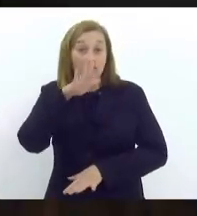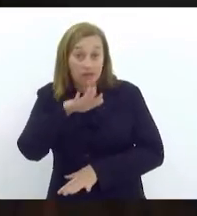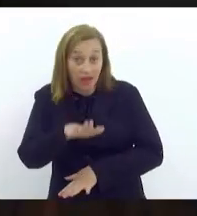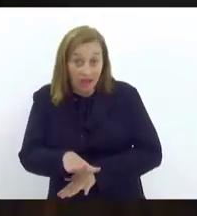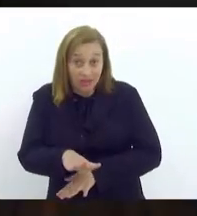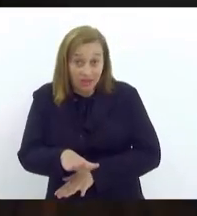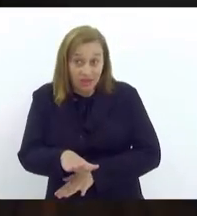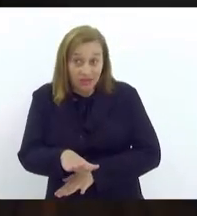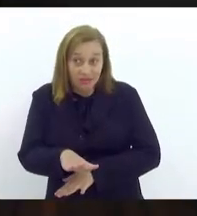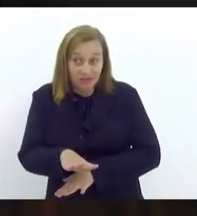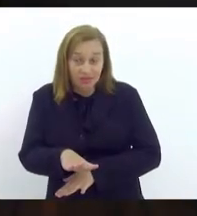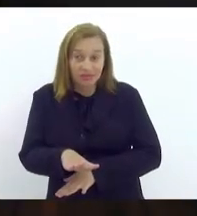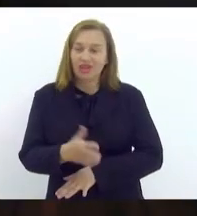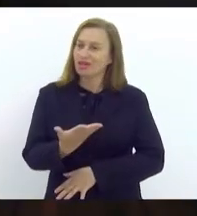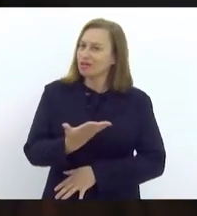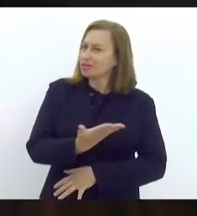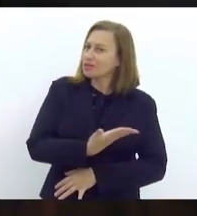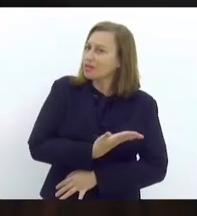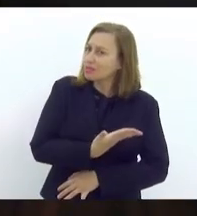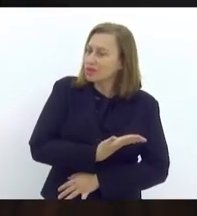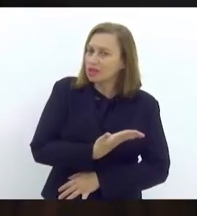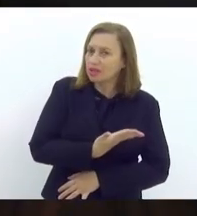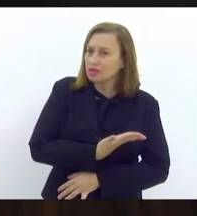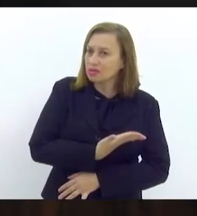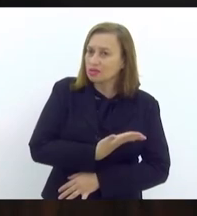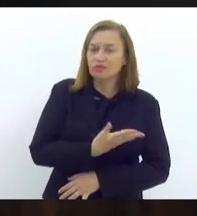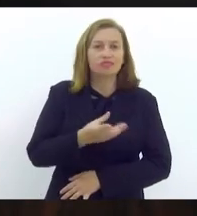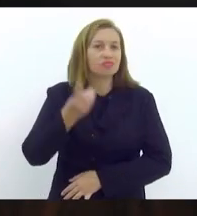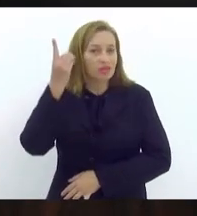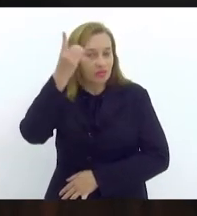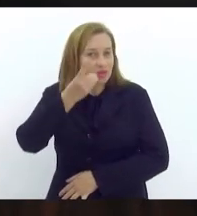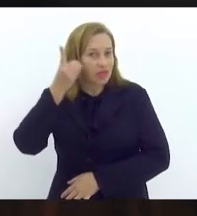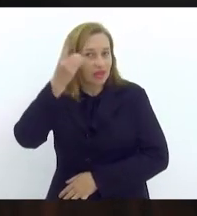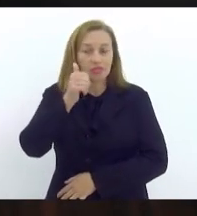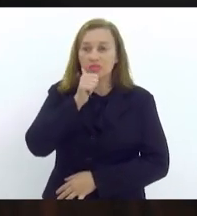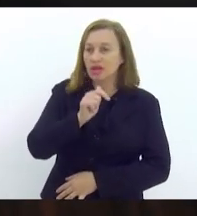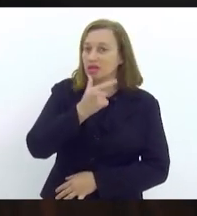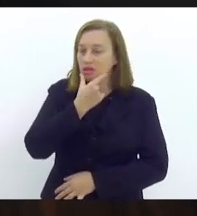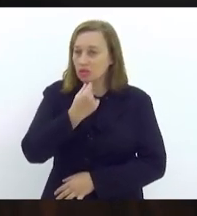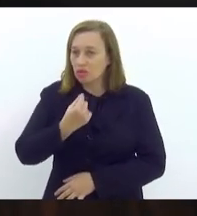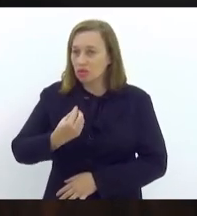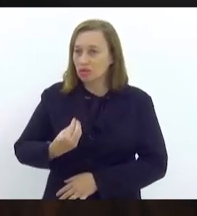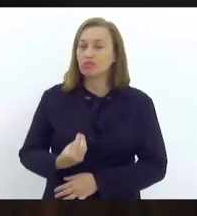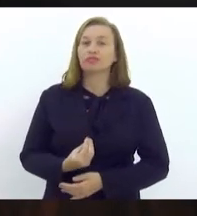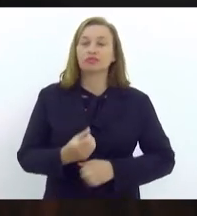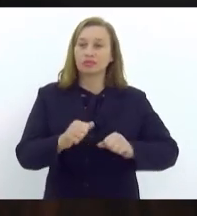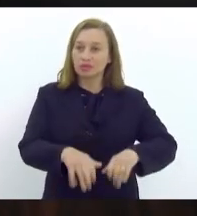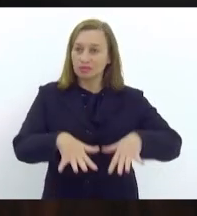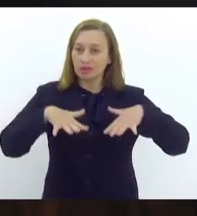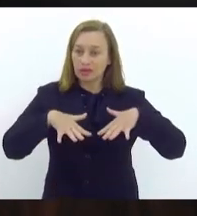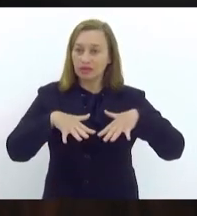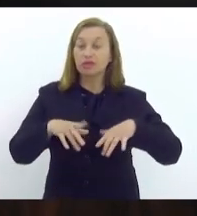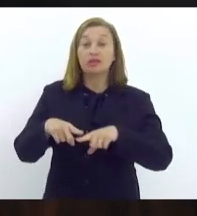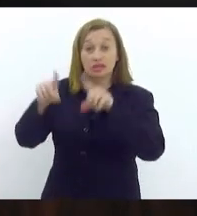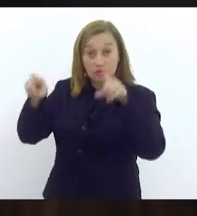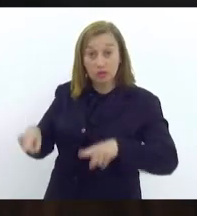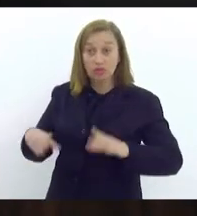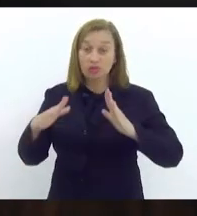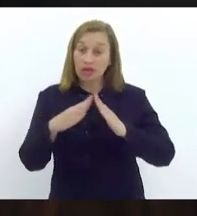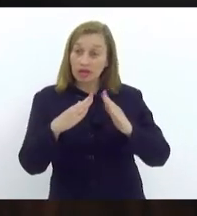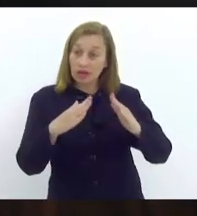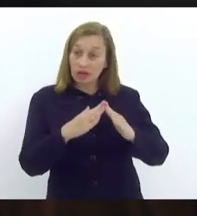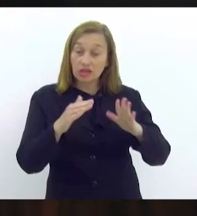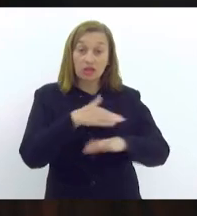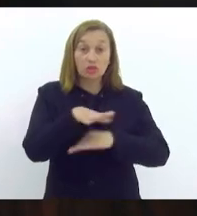aos senhores e senhoras deputados presentes nesse plenário, servidores da casa, público